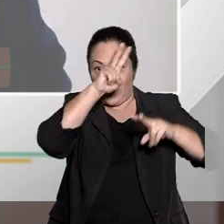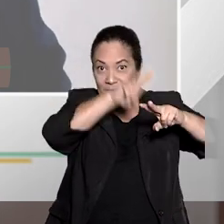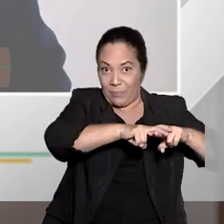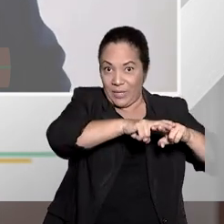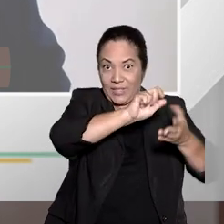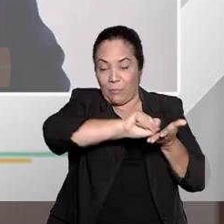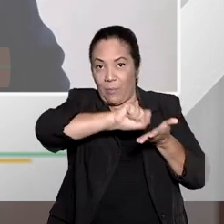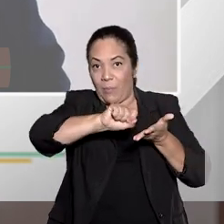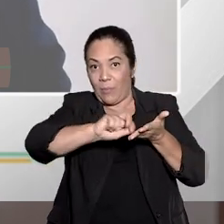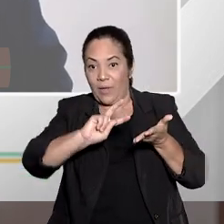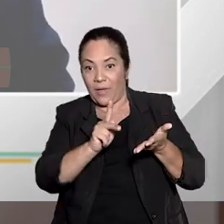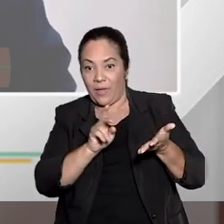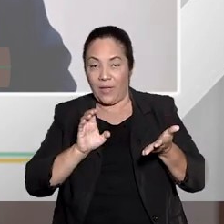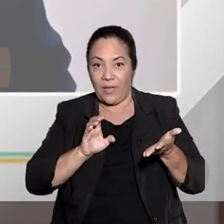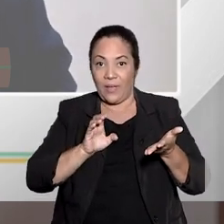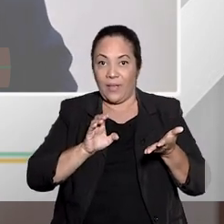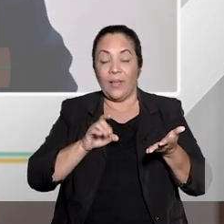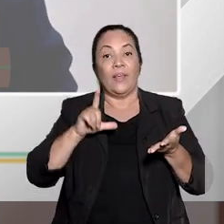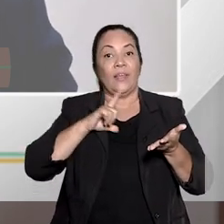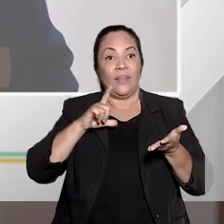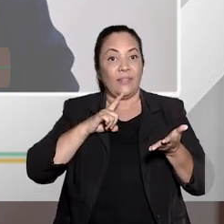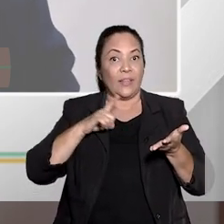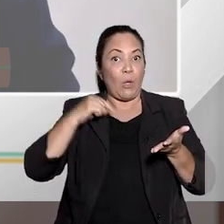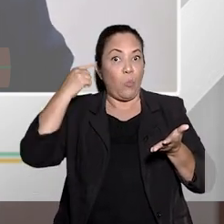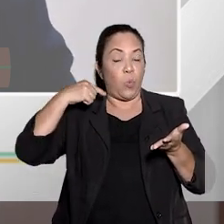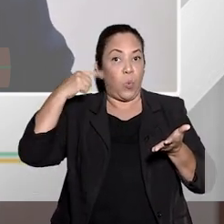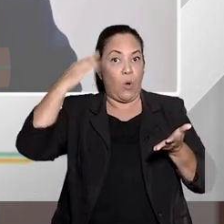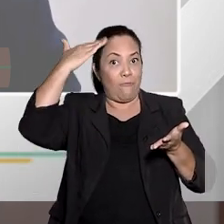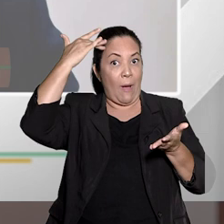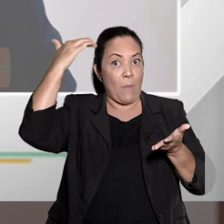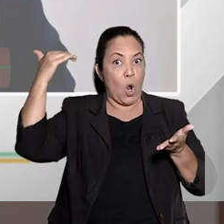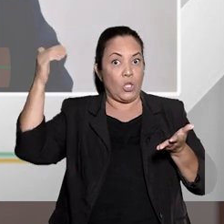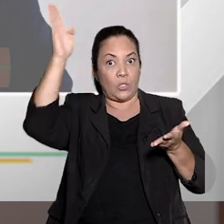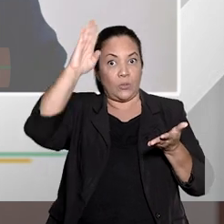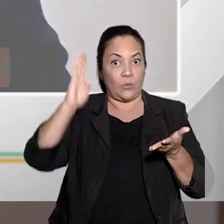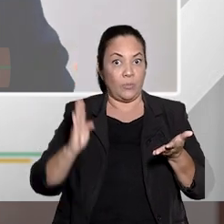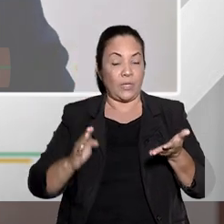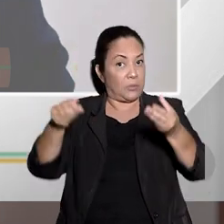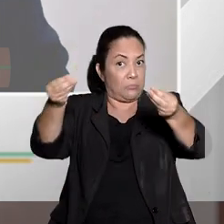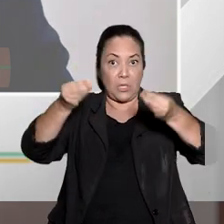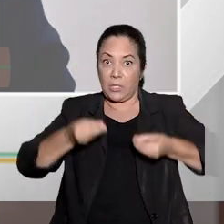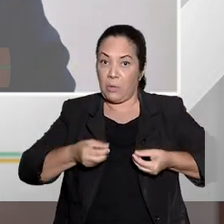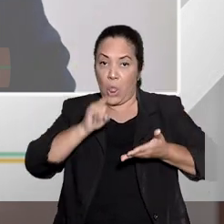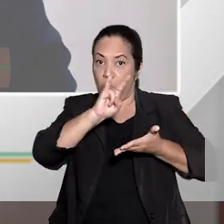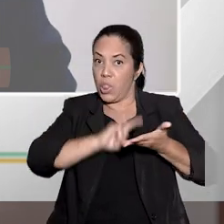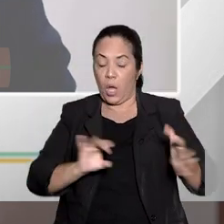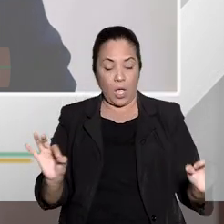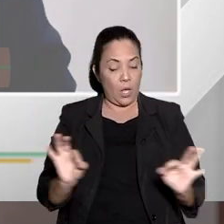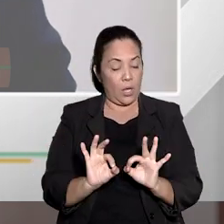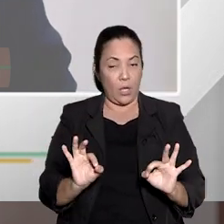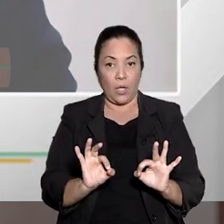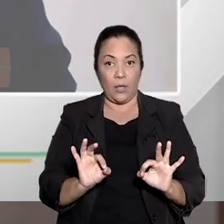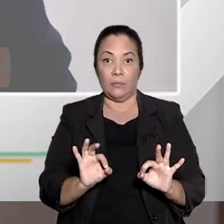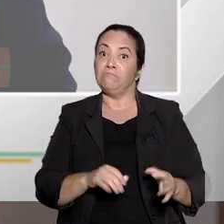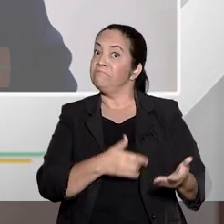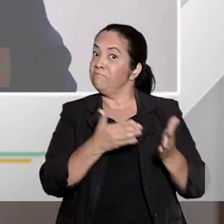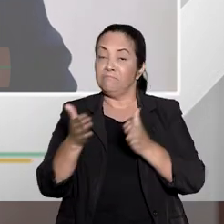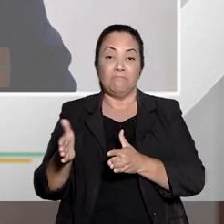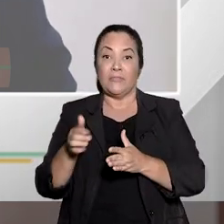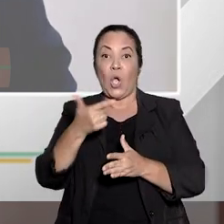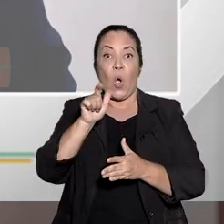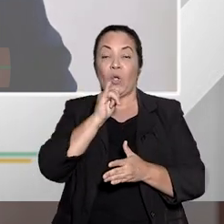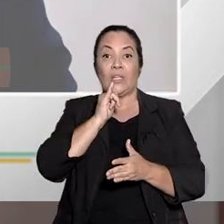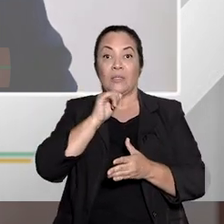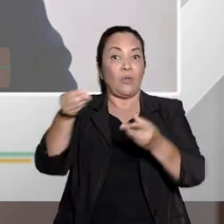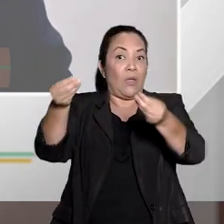recebíamos os habeas corpus dos maiores escritórios do país, ao mesmo tempo em que recebíamos cartas, às vezes, muito bem